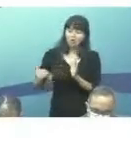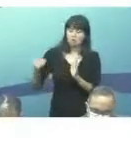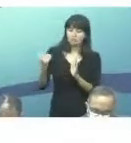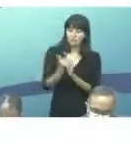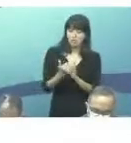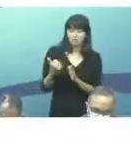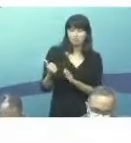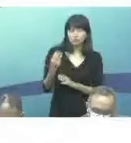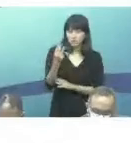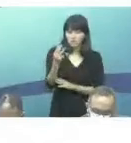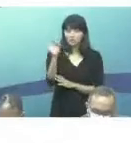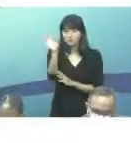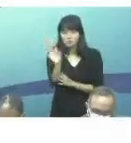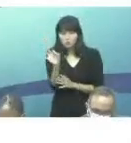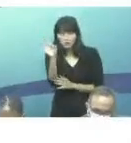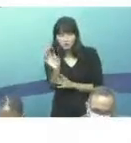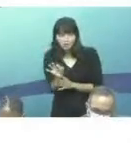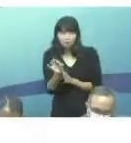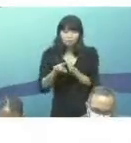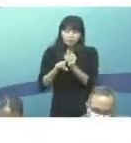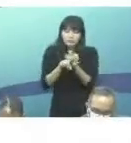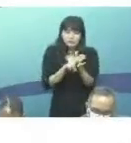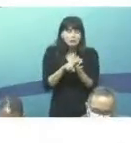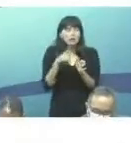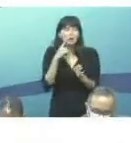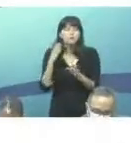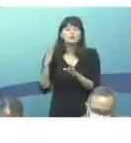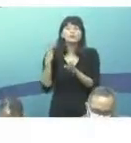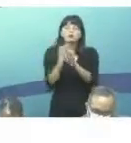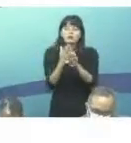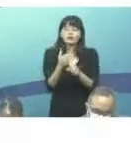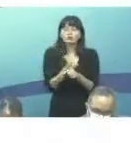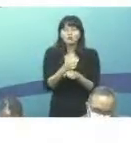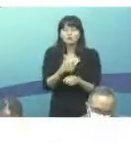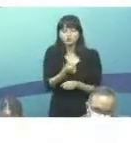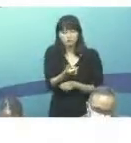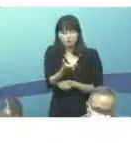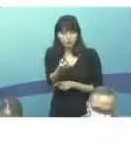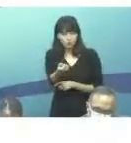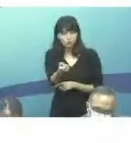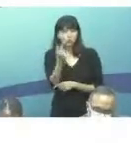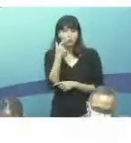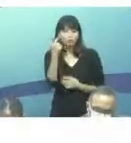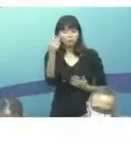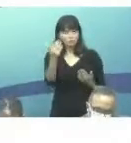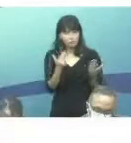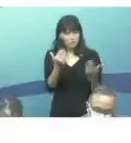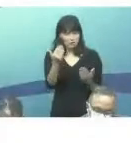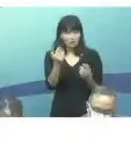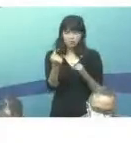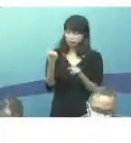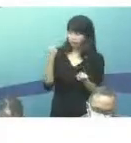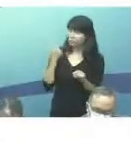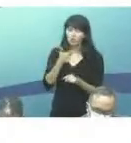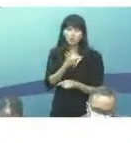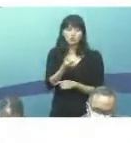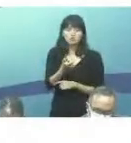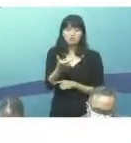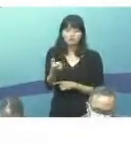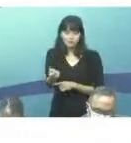13% na realização de exames para diagnóstico de TB em 2021, quando comparados a 2020.